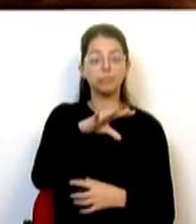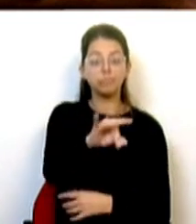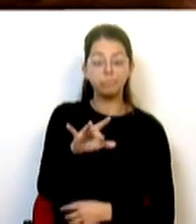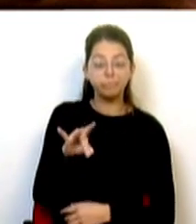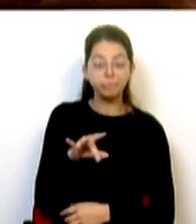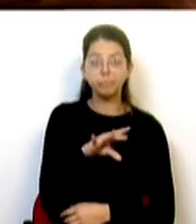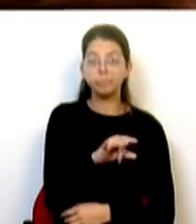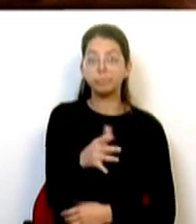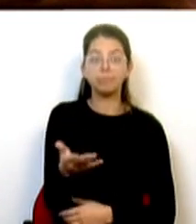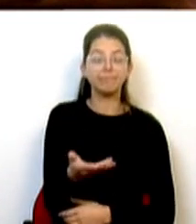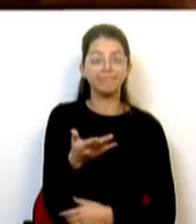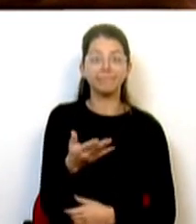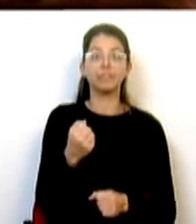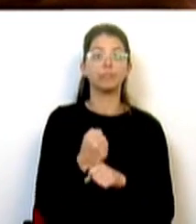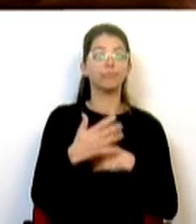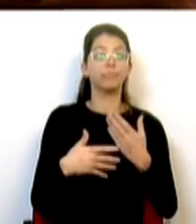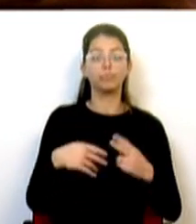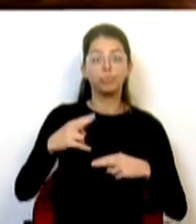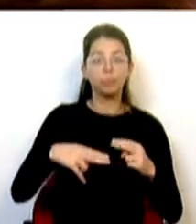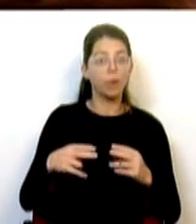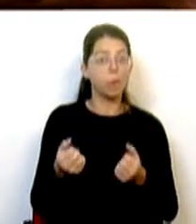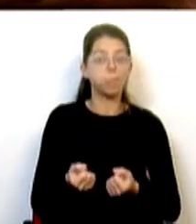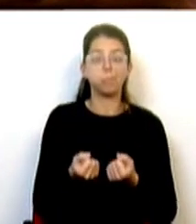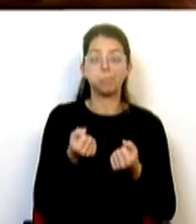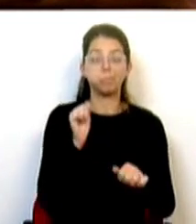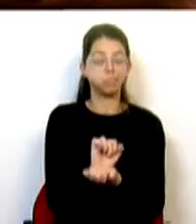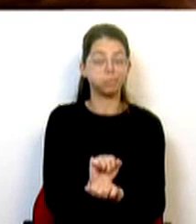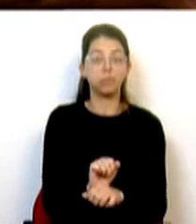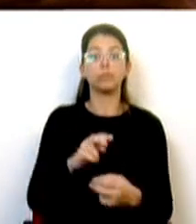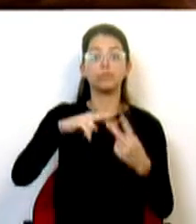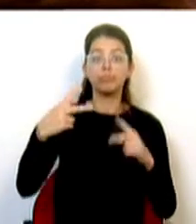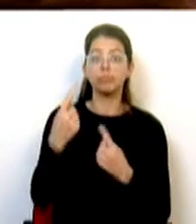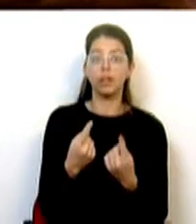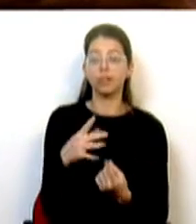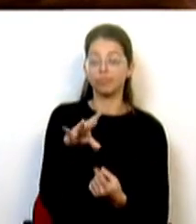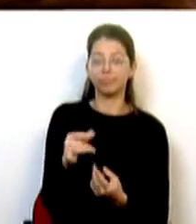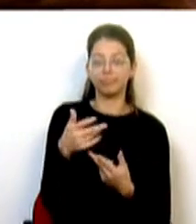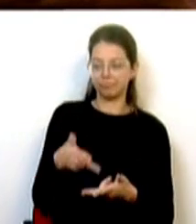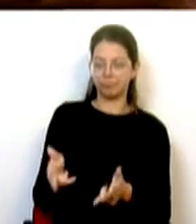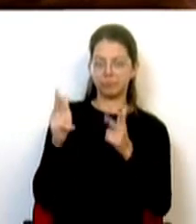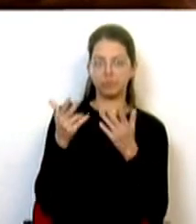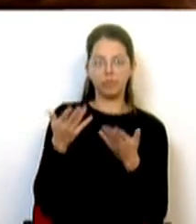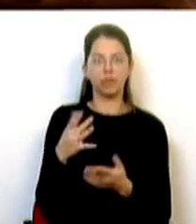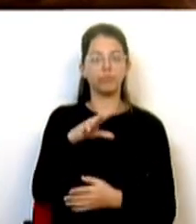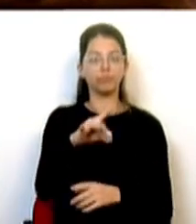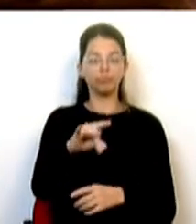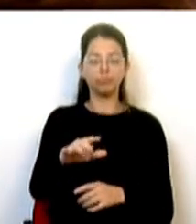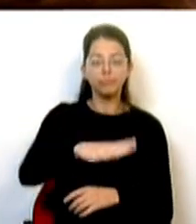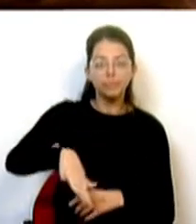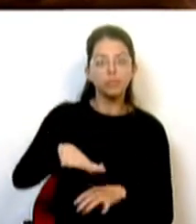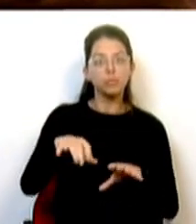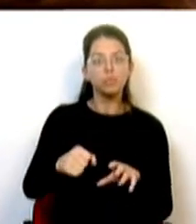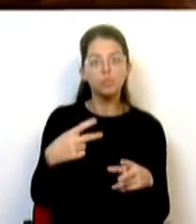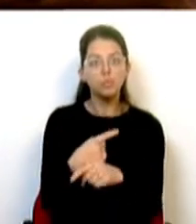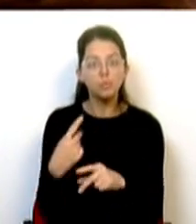construção de tal equipamento não avançou, apesar de alguns municípios terem disponibilizado e até mesmo adquirido terrenos para tal fim.